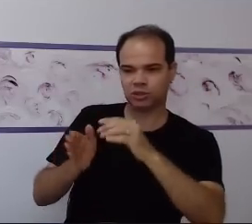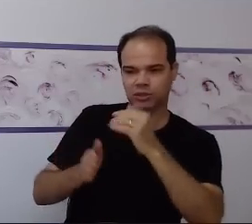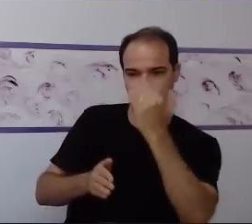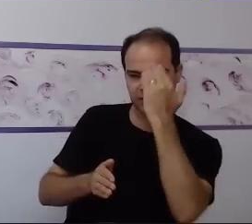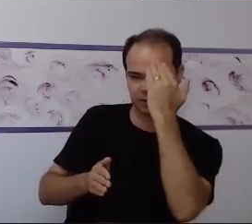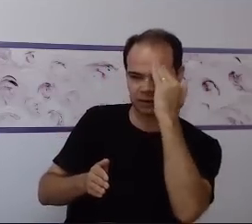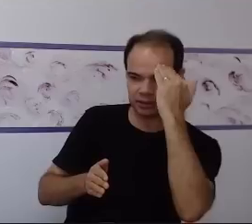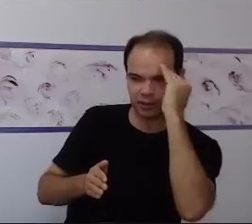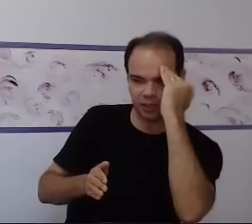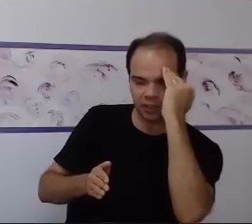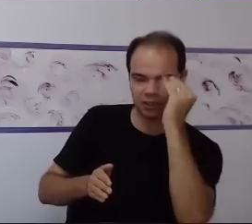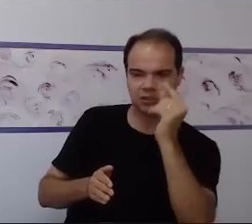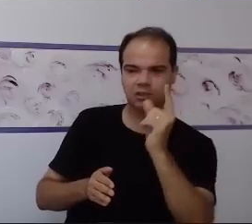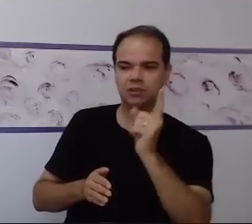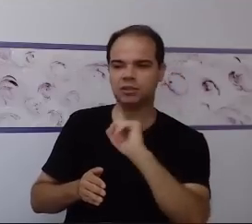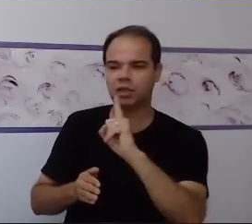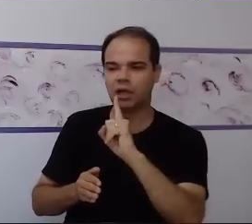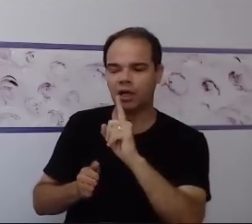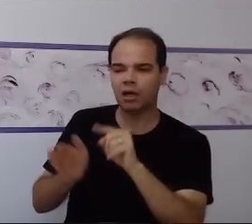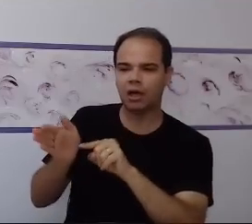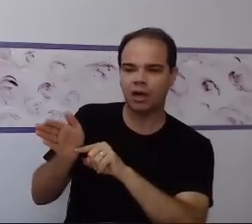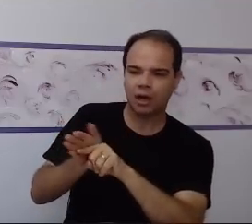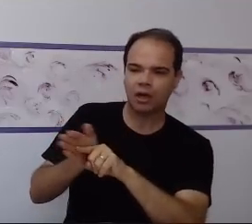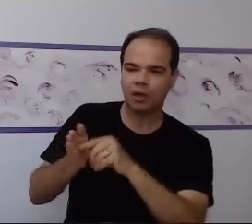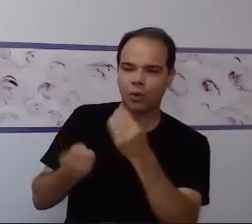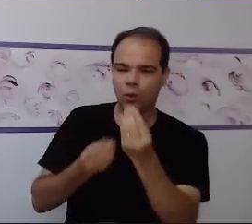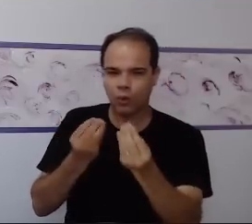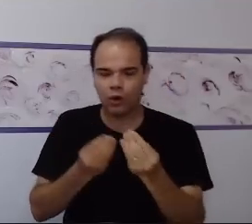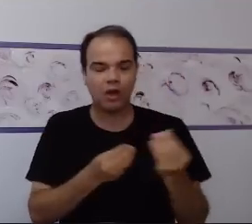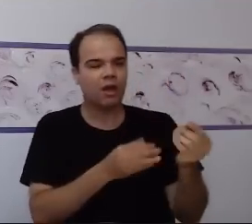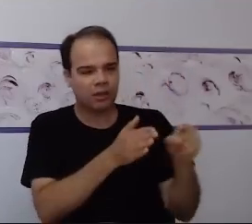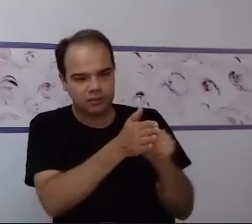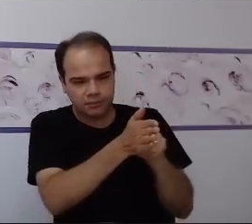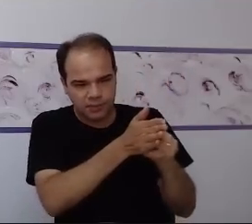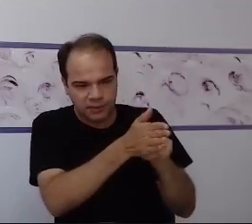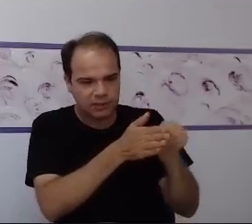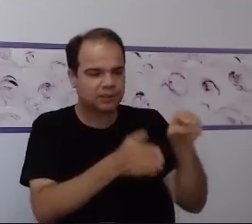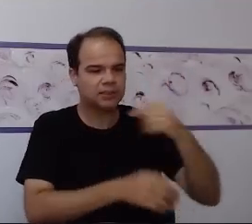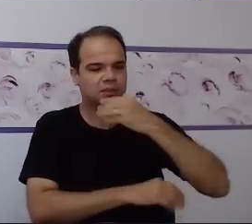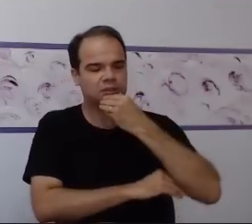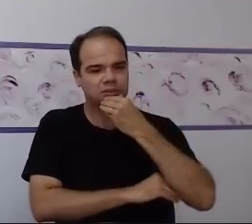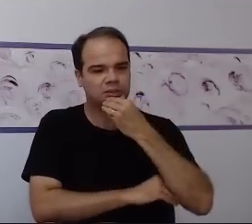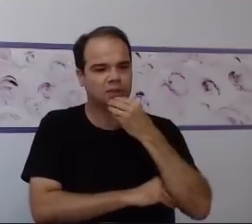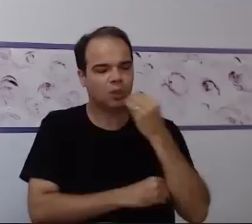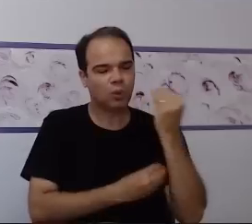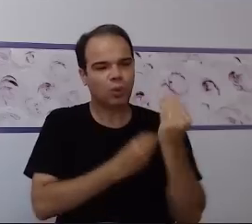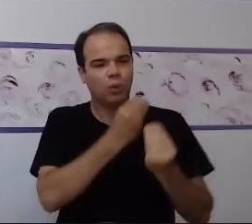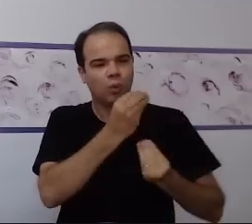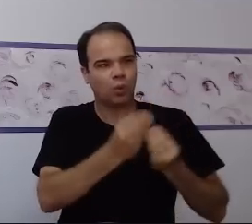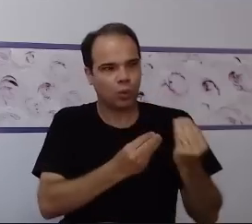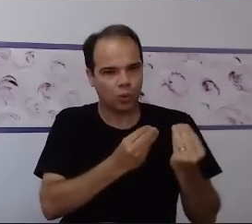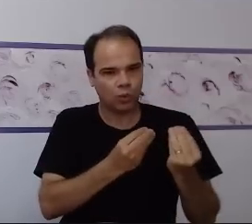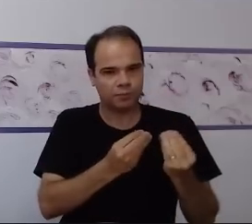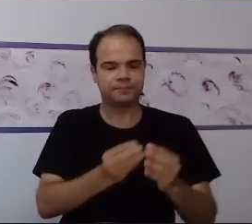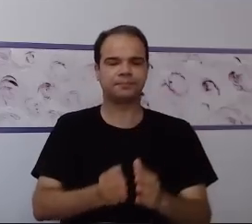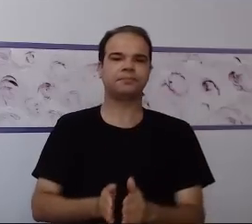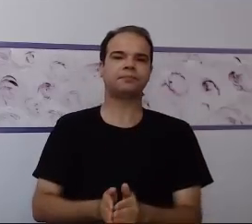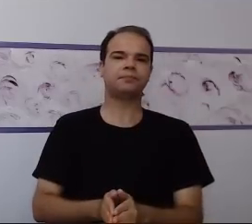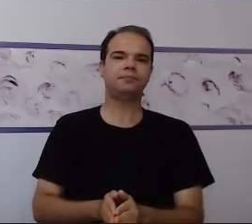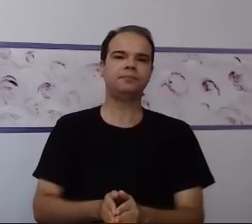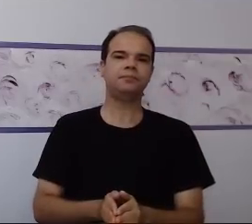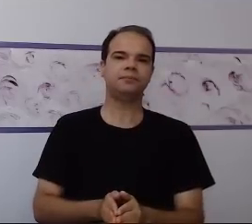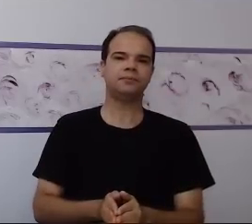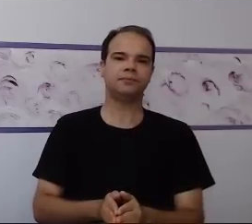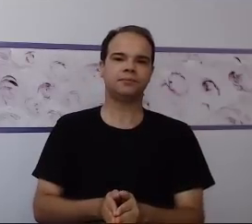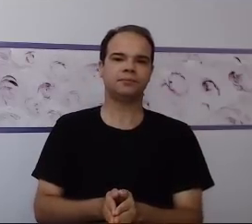adequar nenhuma situação sem observar o indivíduo. Vou elencar algumas situações que precisam